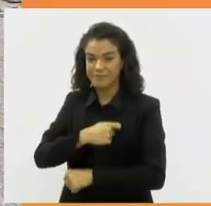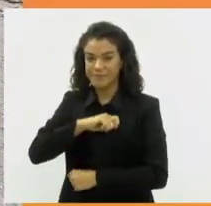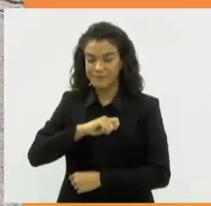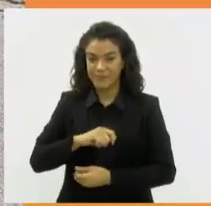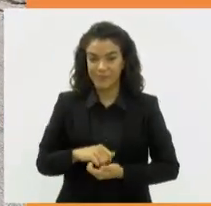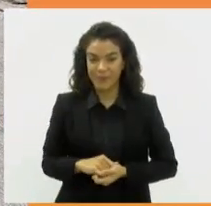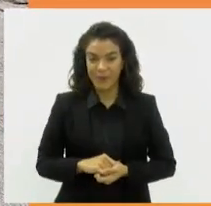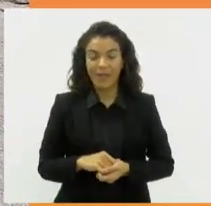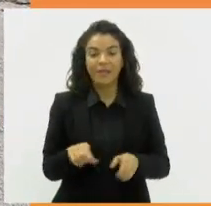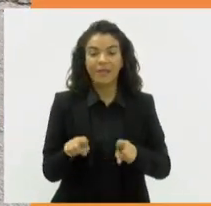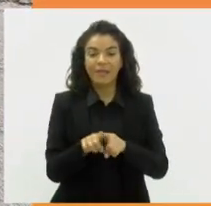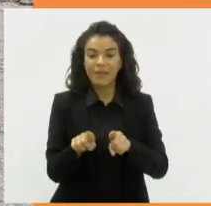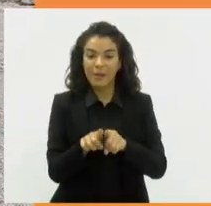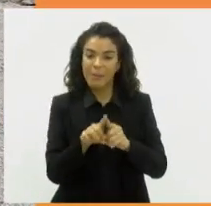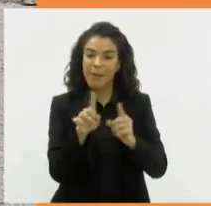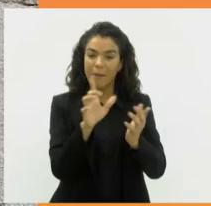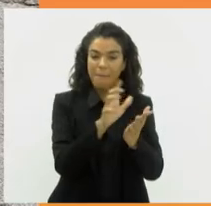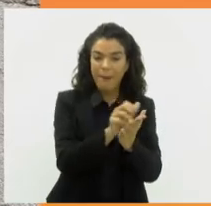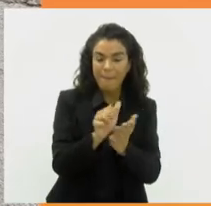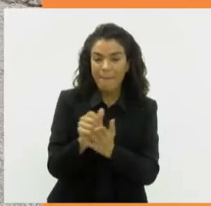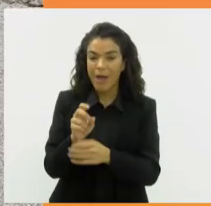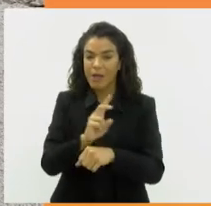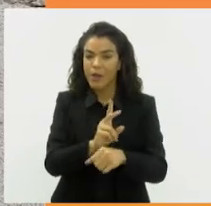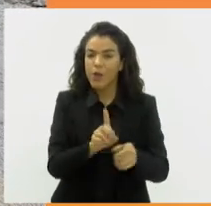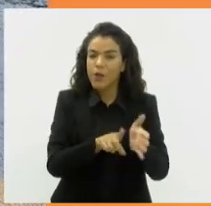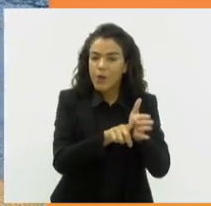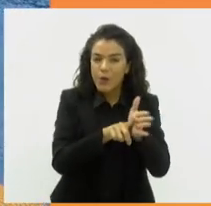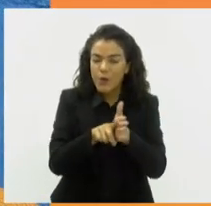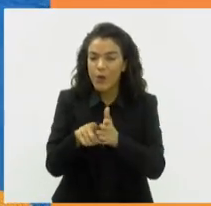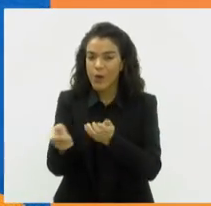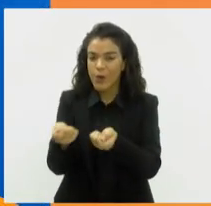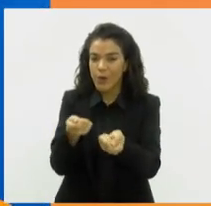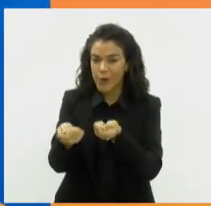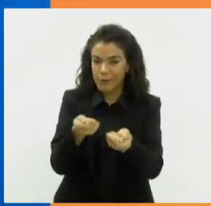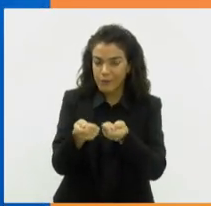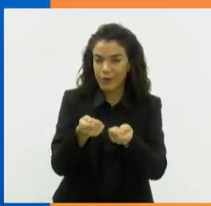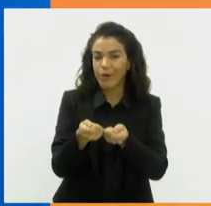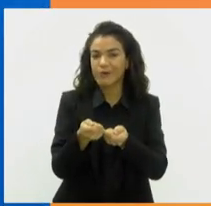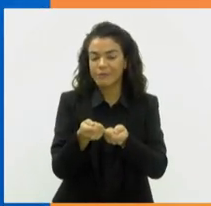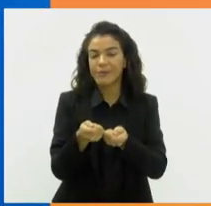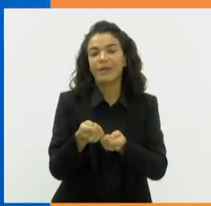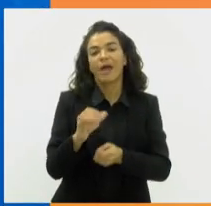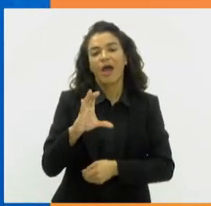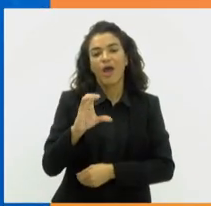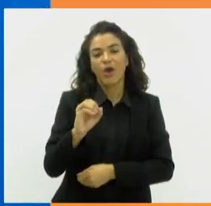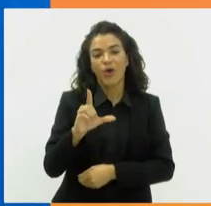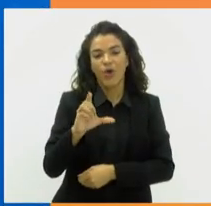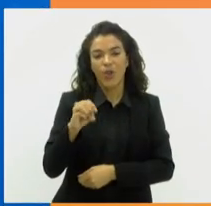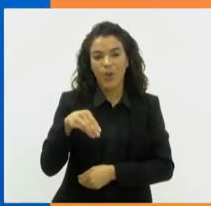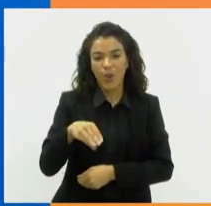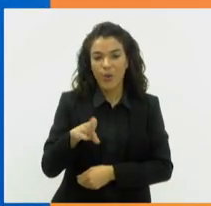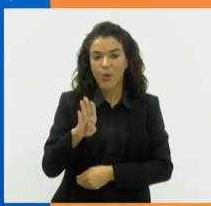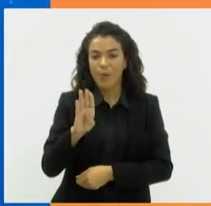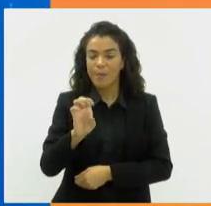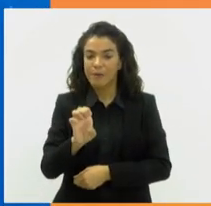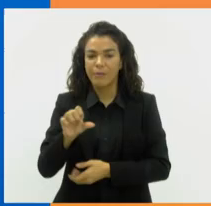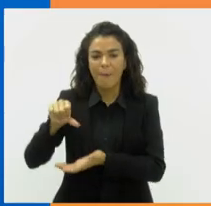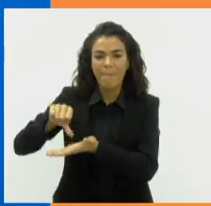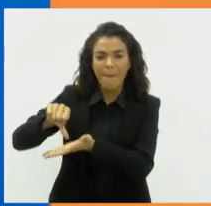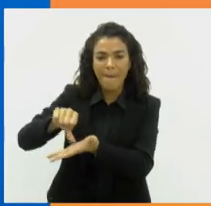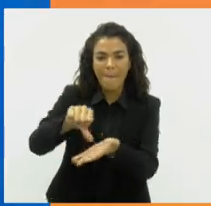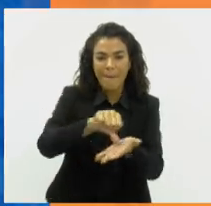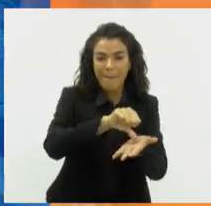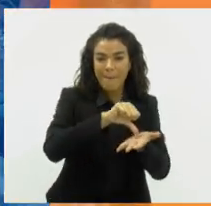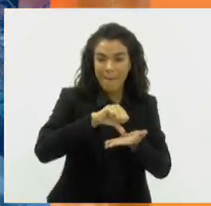Visando a ordenação dos resíduos, controle de vetores e melhoria da saúde pública, a Conlurb vem ampliando o número de ecopontos na cidade.